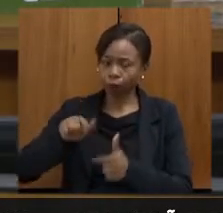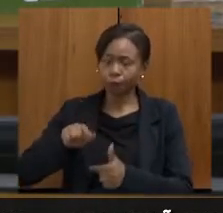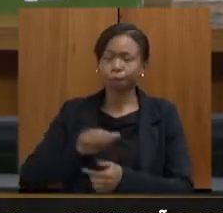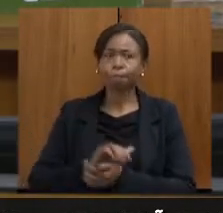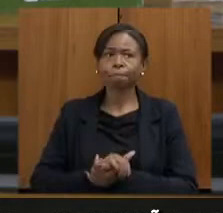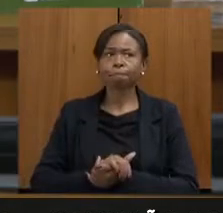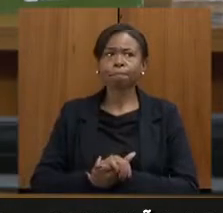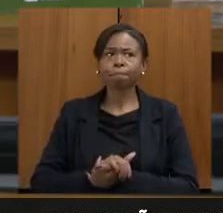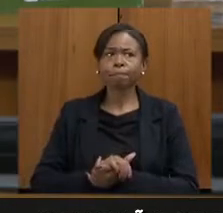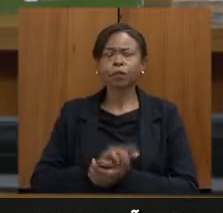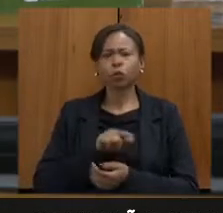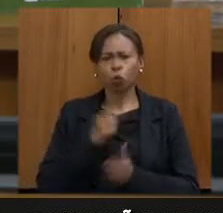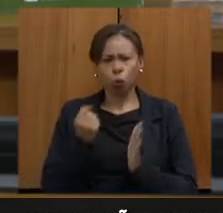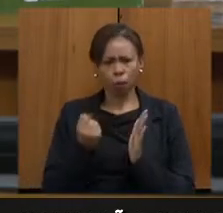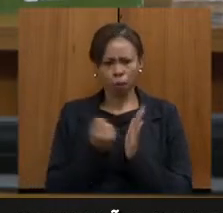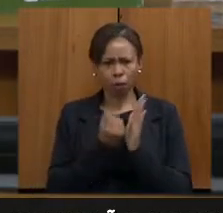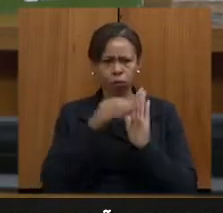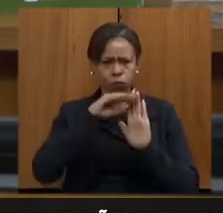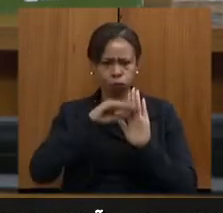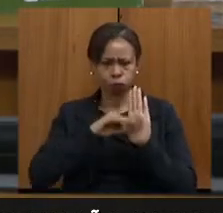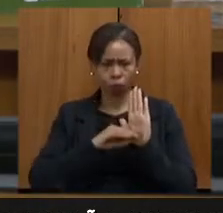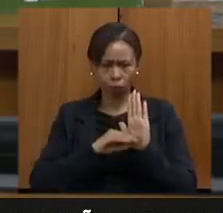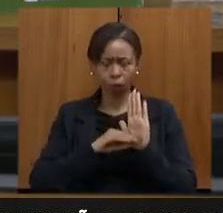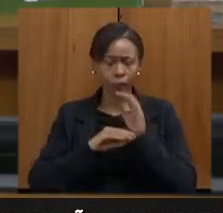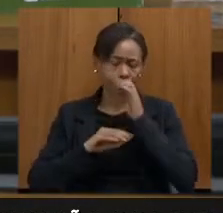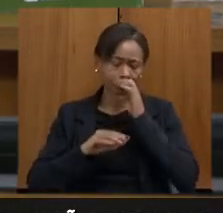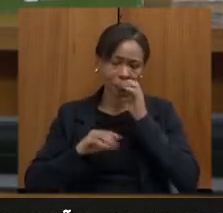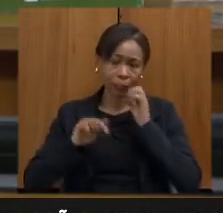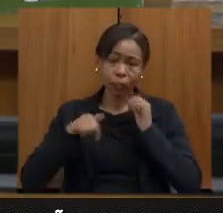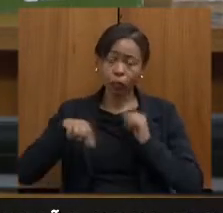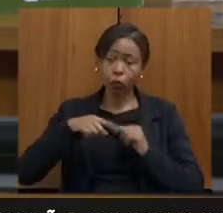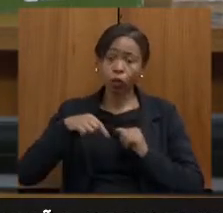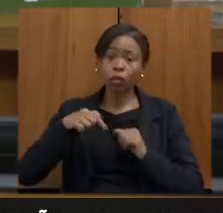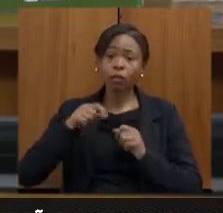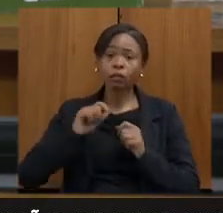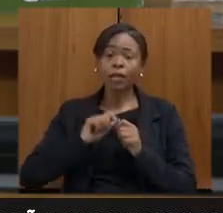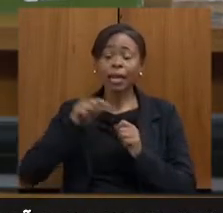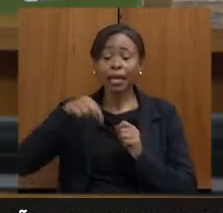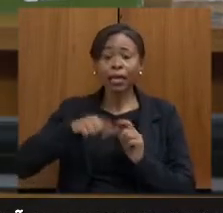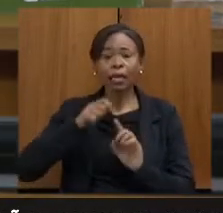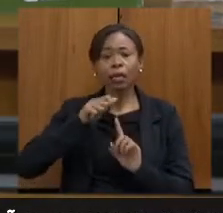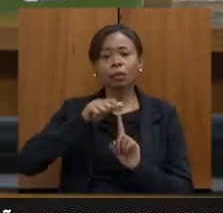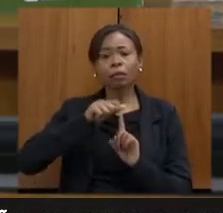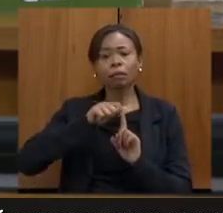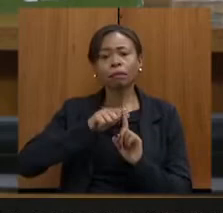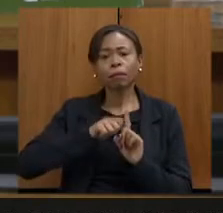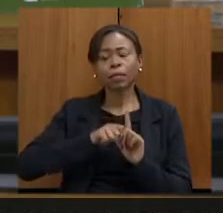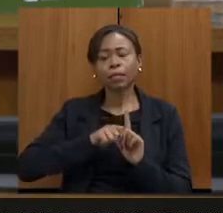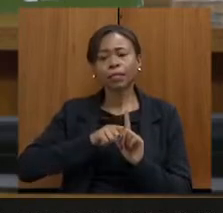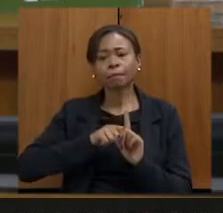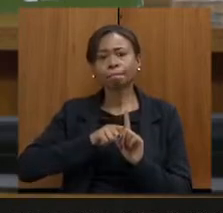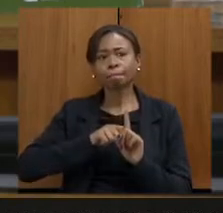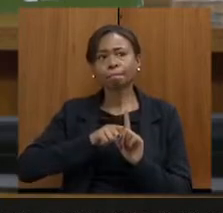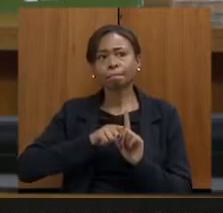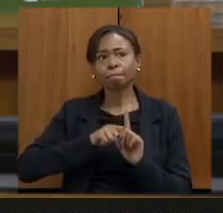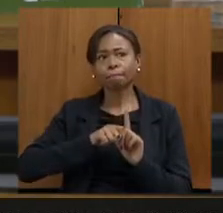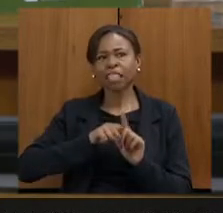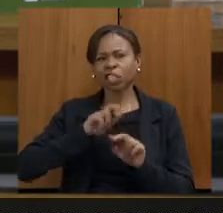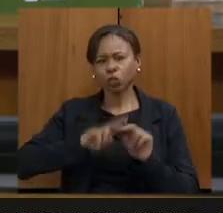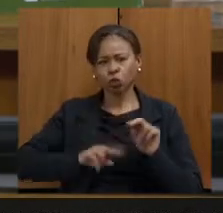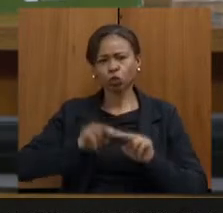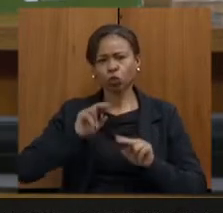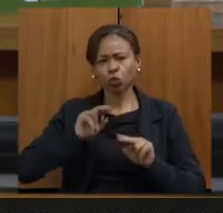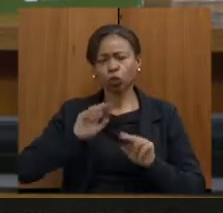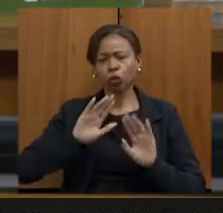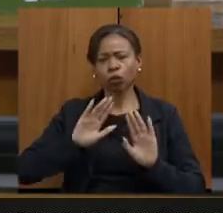fizemos o acautelamento. Agora, nesse mês, esperamos que nesse mês, porque nós temos o prazo até